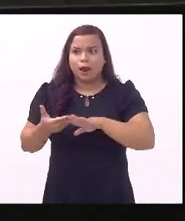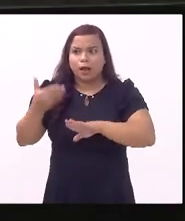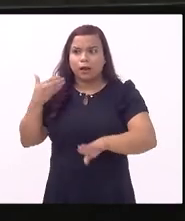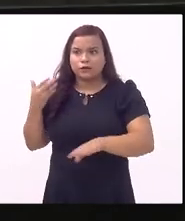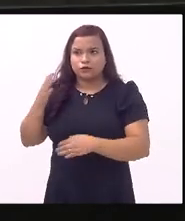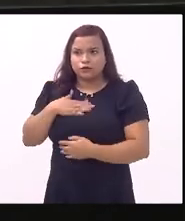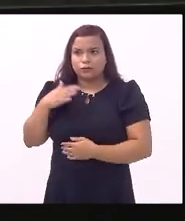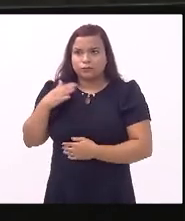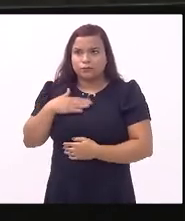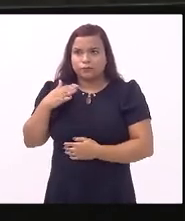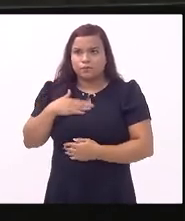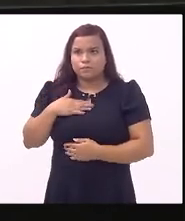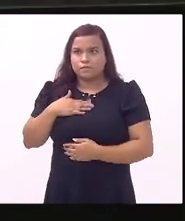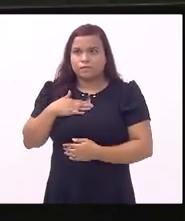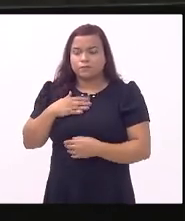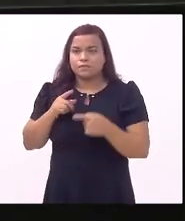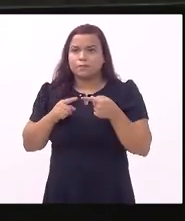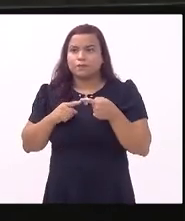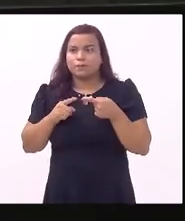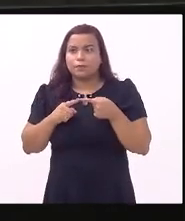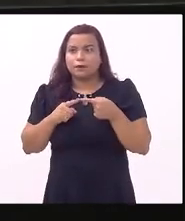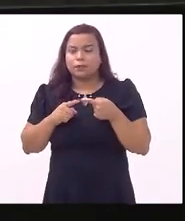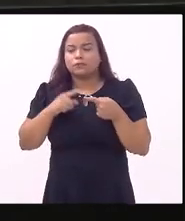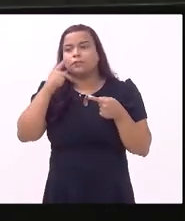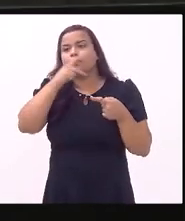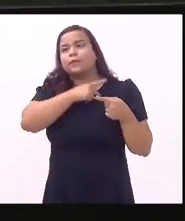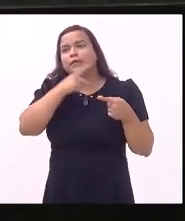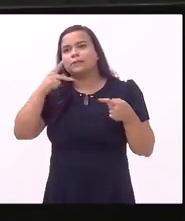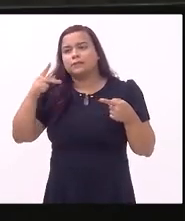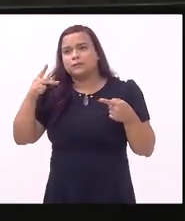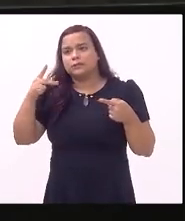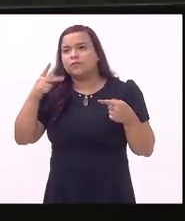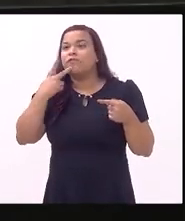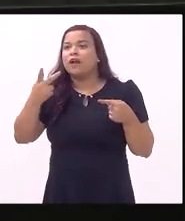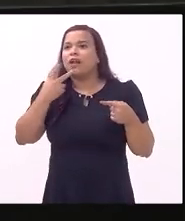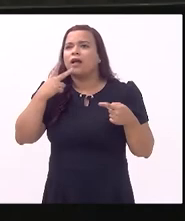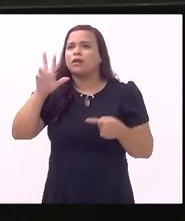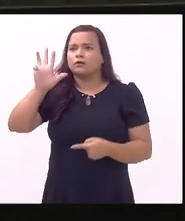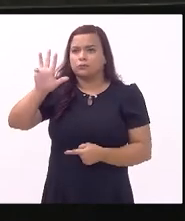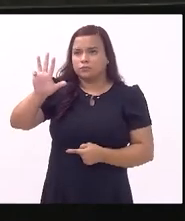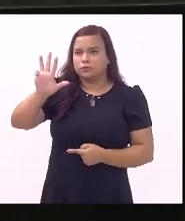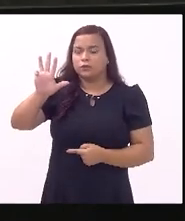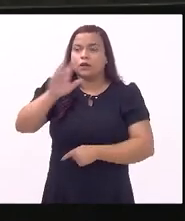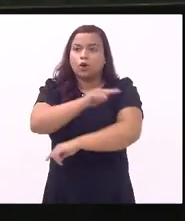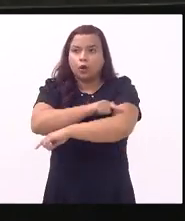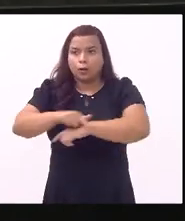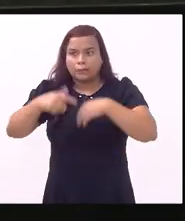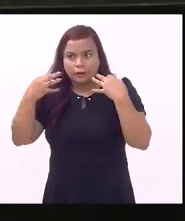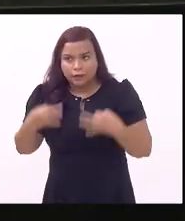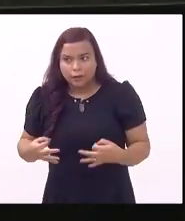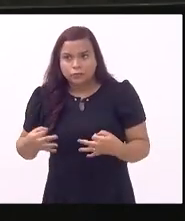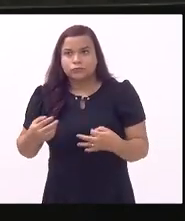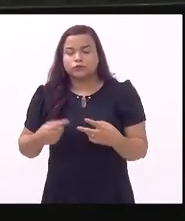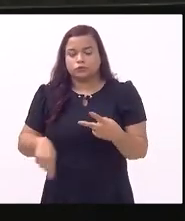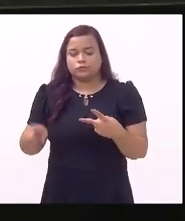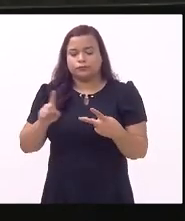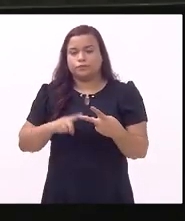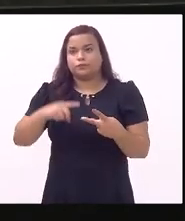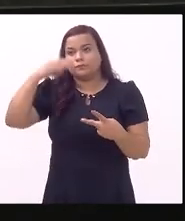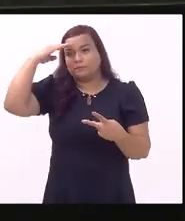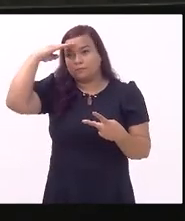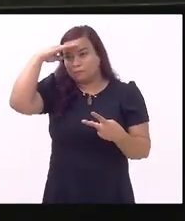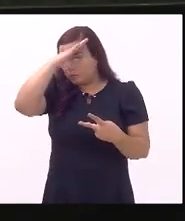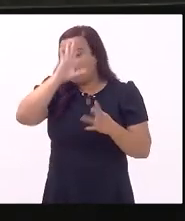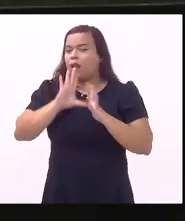pelas últimas falas o presidente Lula é honesto e o presidente Bolsonaro